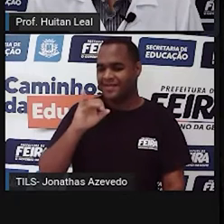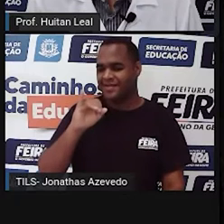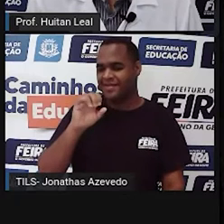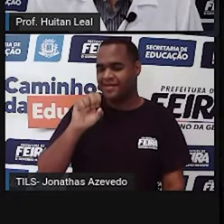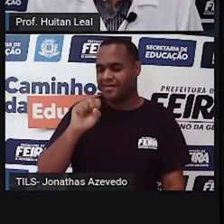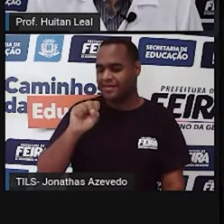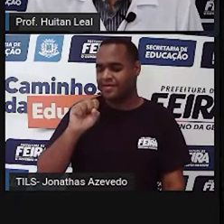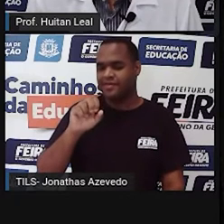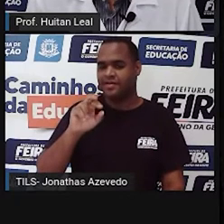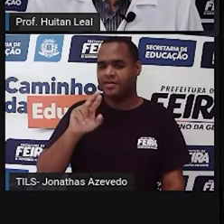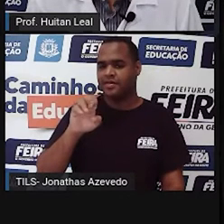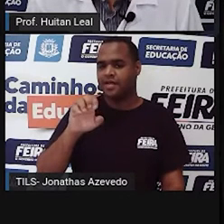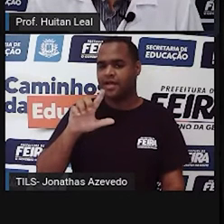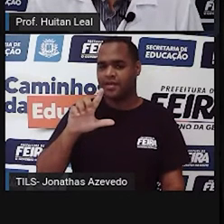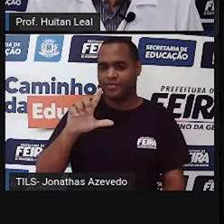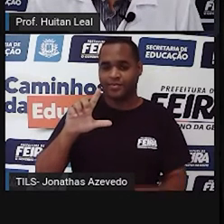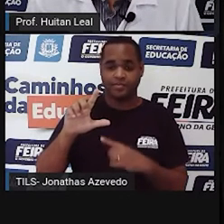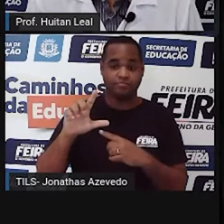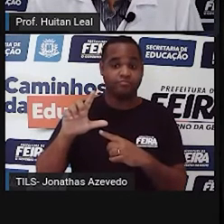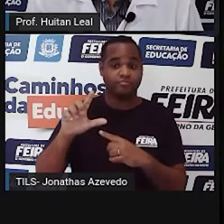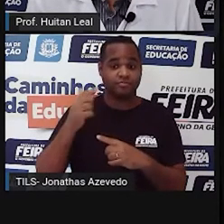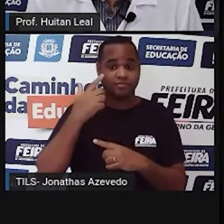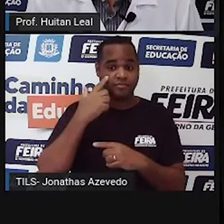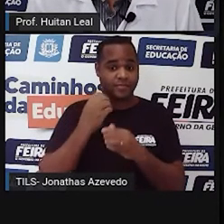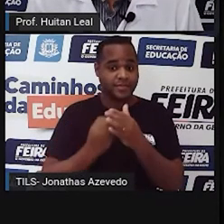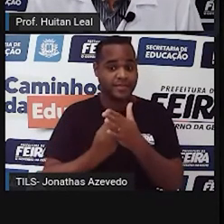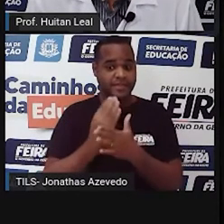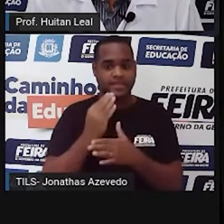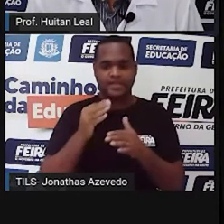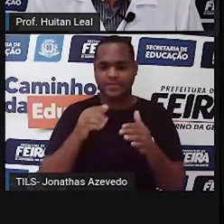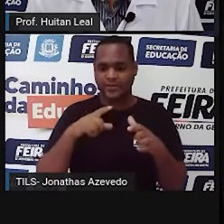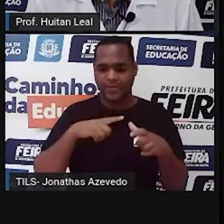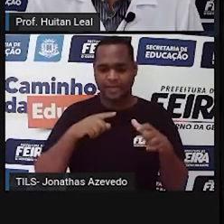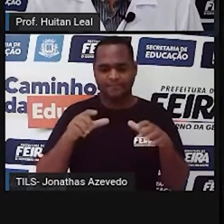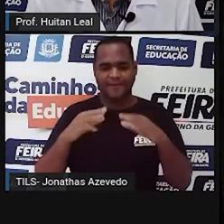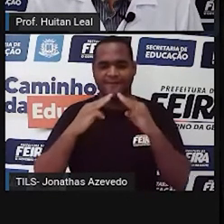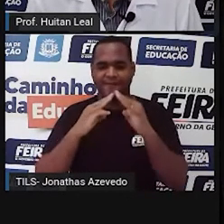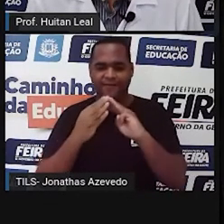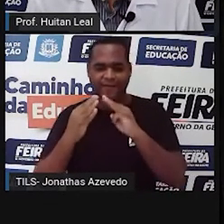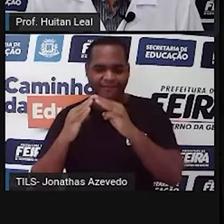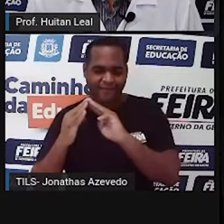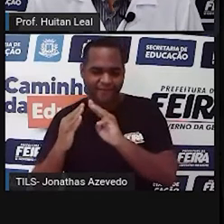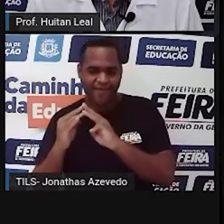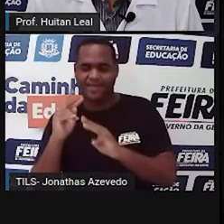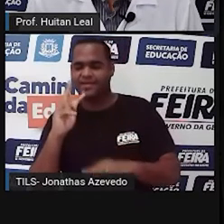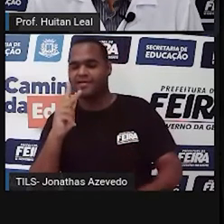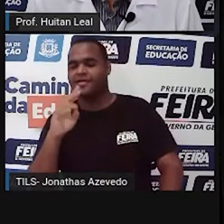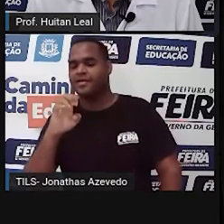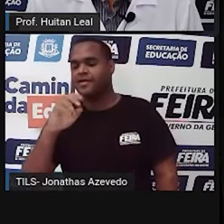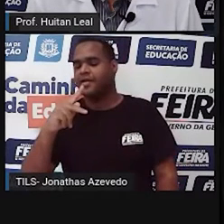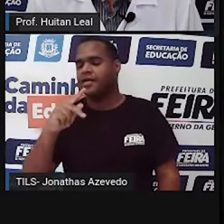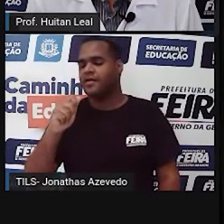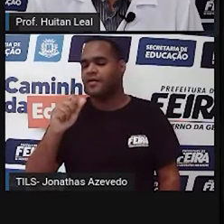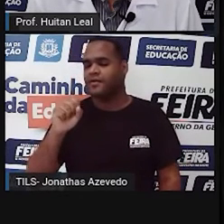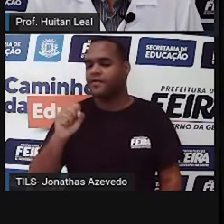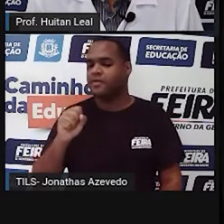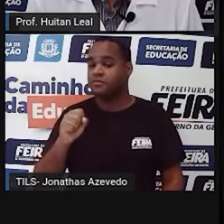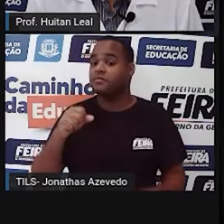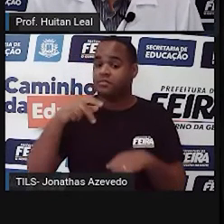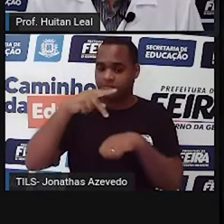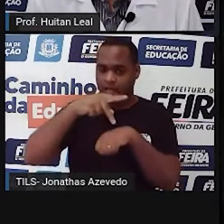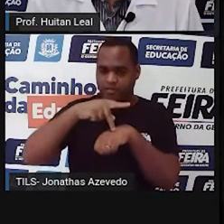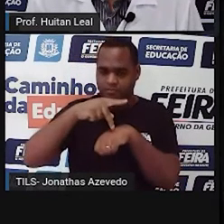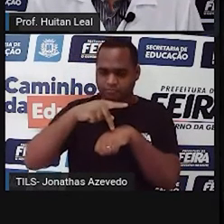Pires. Um olhar que nasceu na vila Kefas. Dizem que, em grego, Kefas significa pedra,